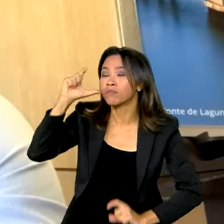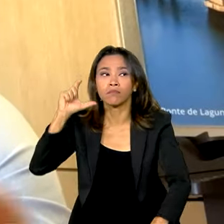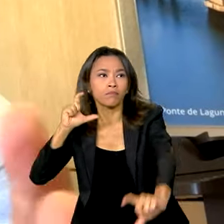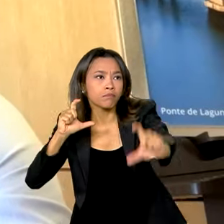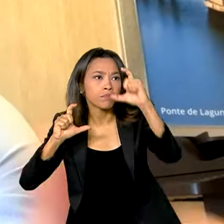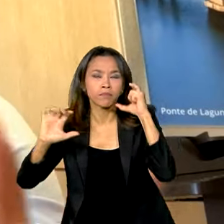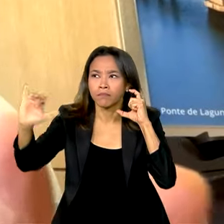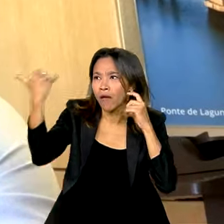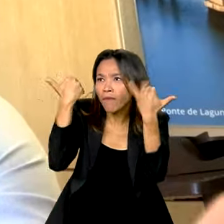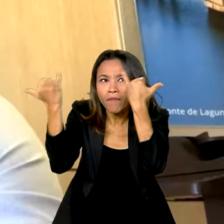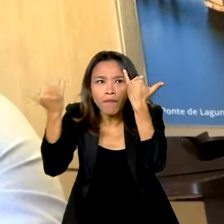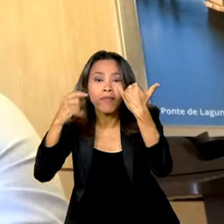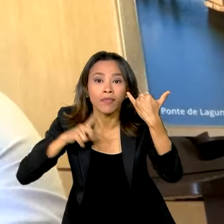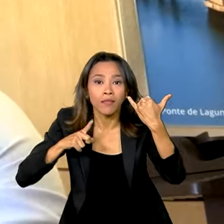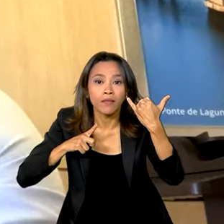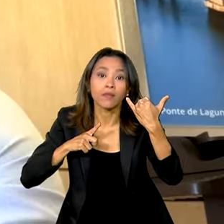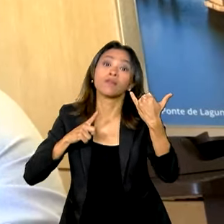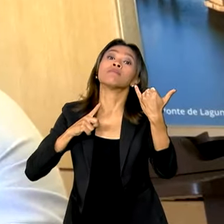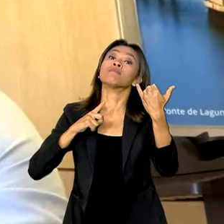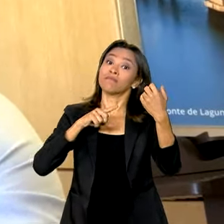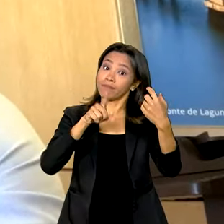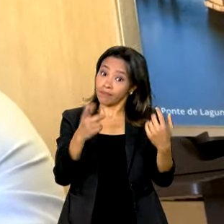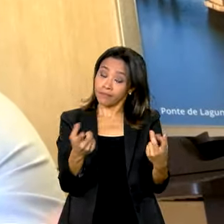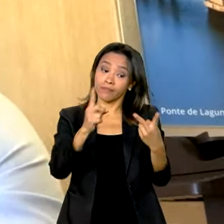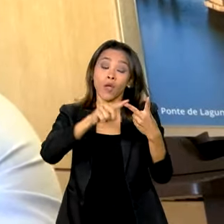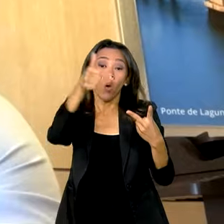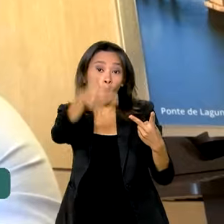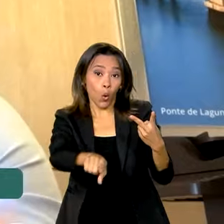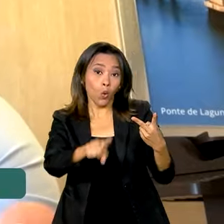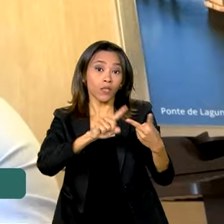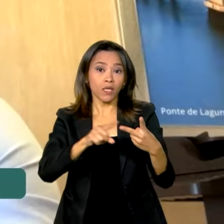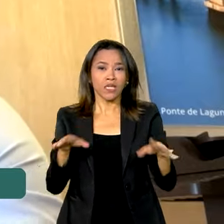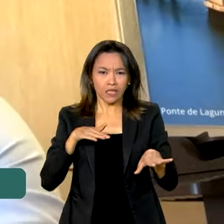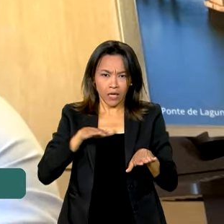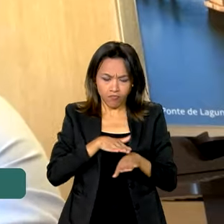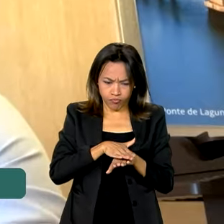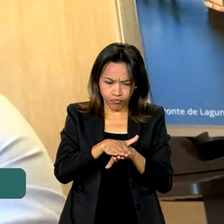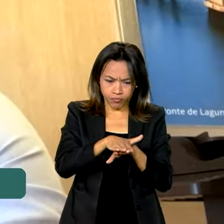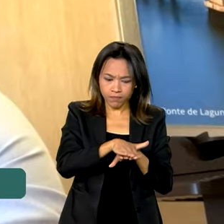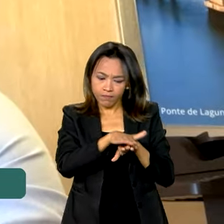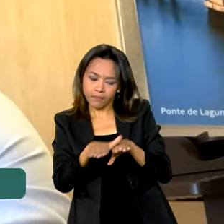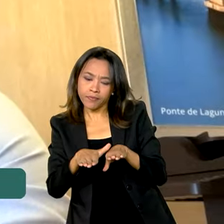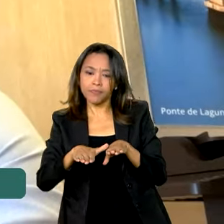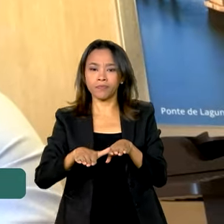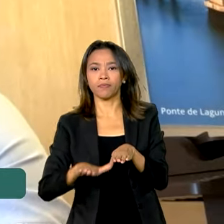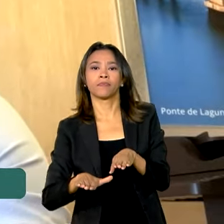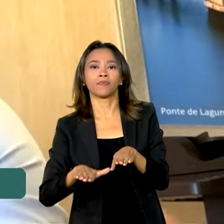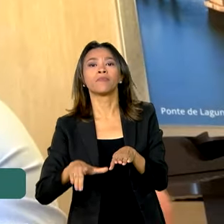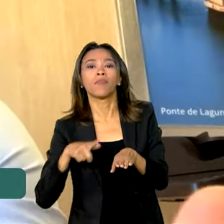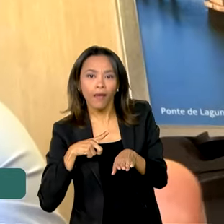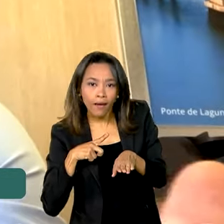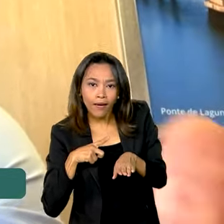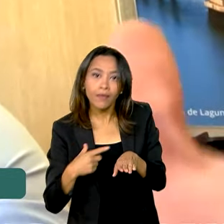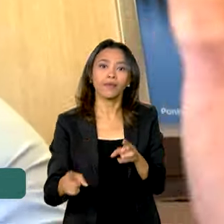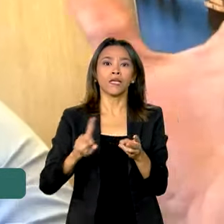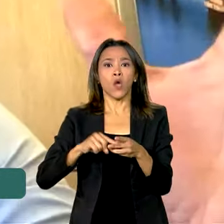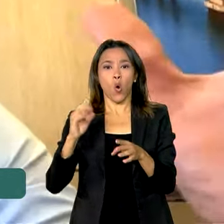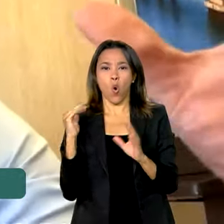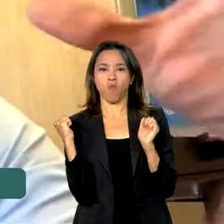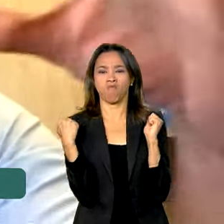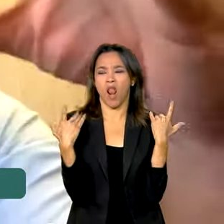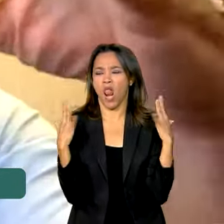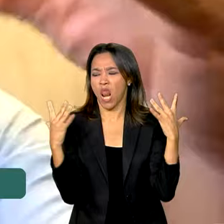a sinalização vertical, as placas de orientação. Se a rodovia é questão de acostamento, largura, principalmente limpeza, se a gente tem aquele mato,